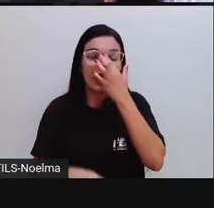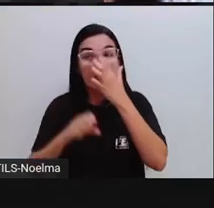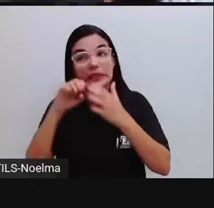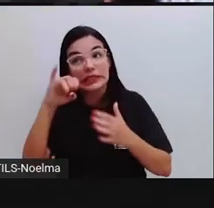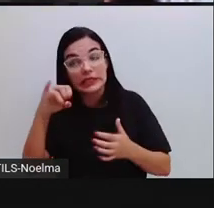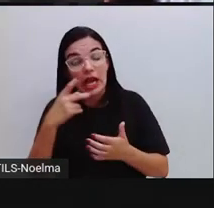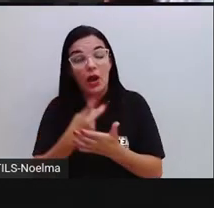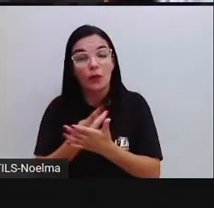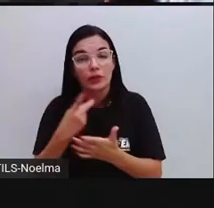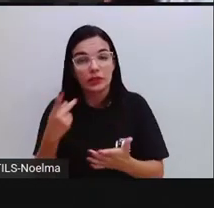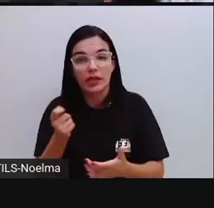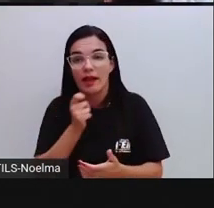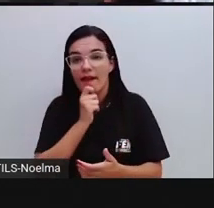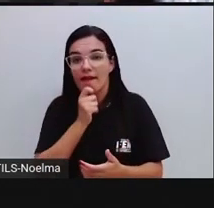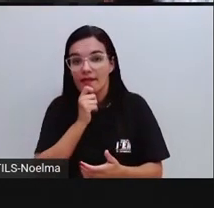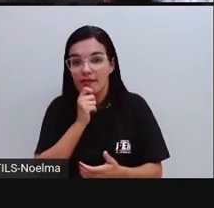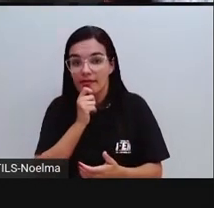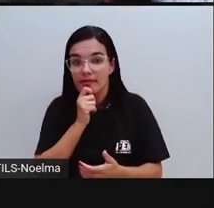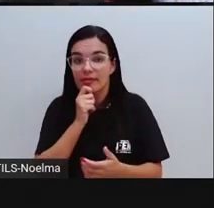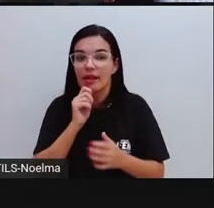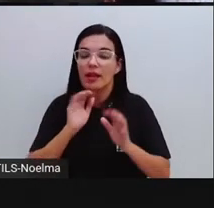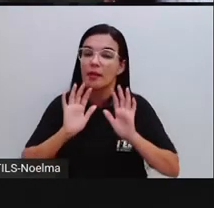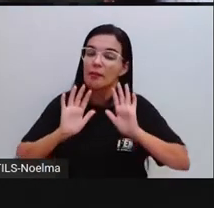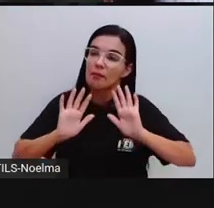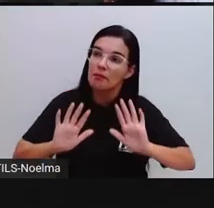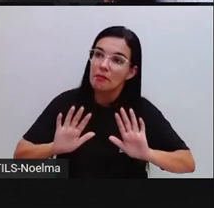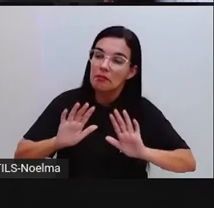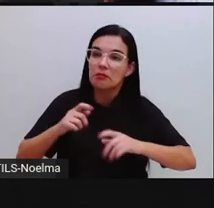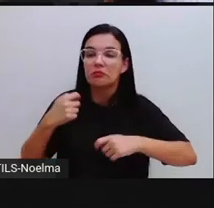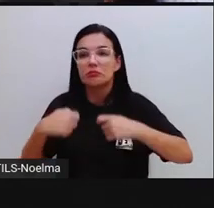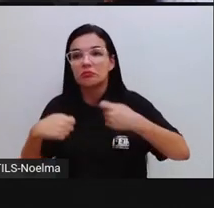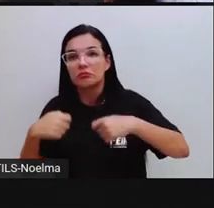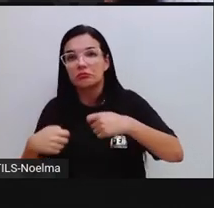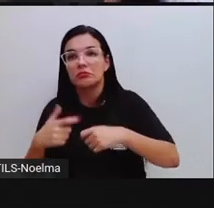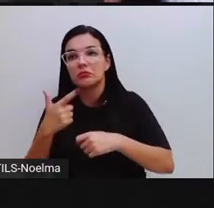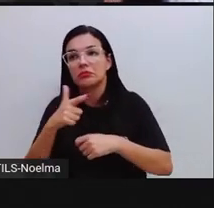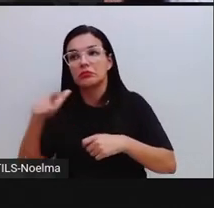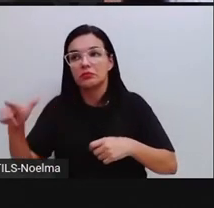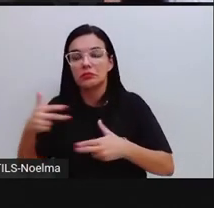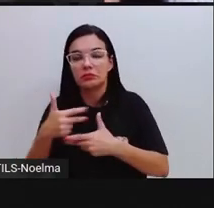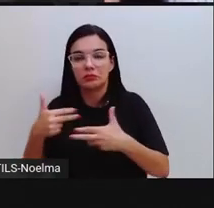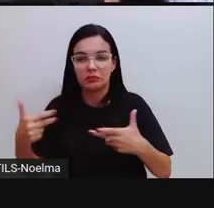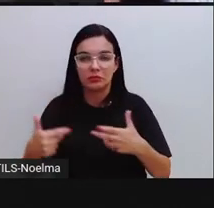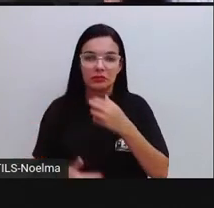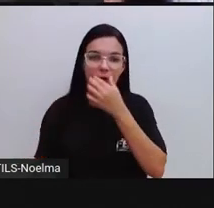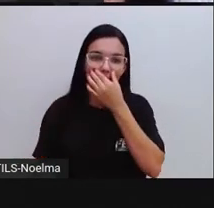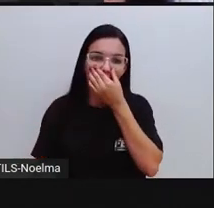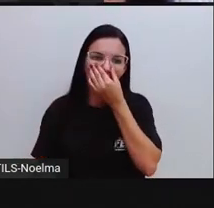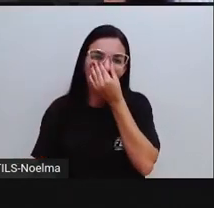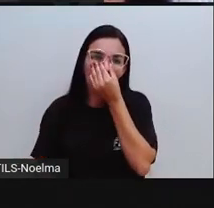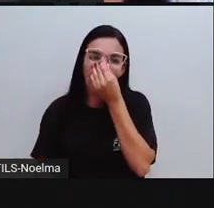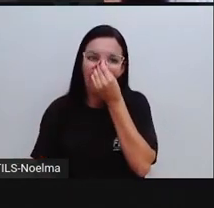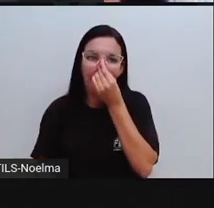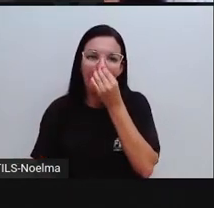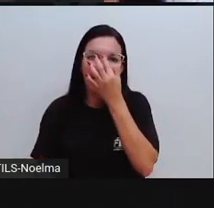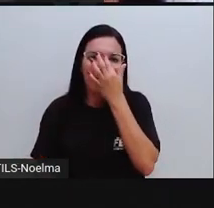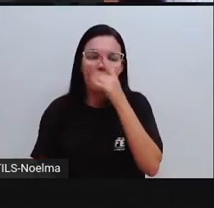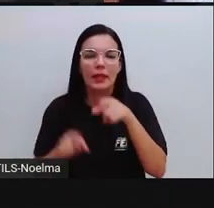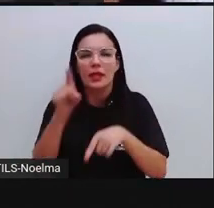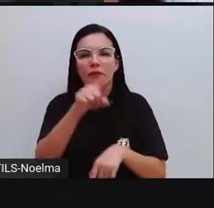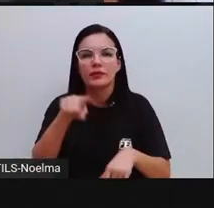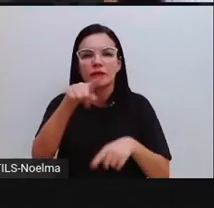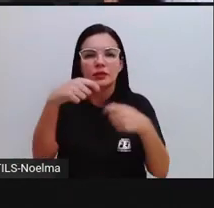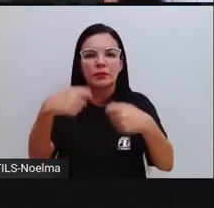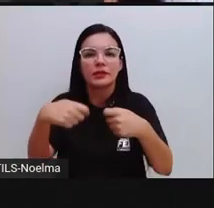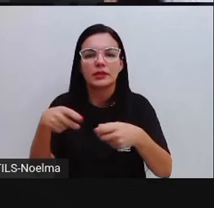ainda vai acontecer, mas, né? Que depende aí de uma outra situação. O que é que vocês percebam